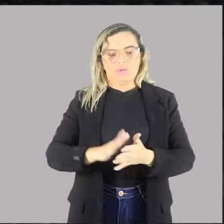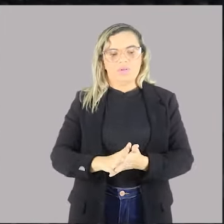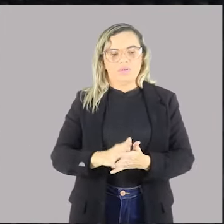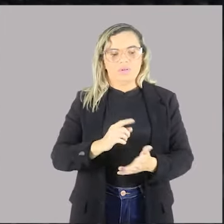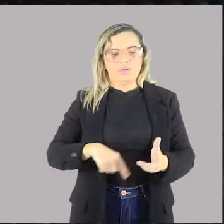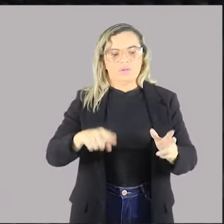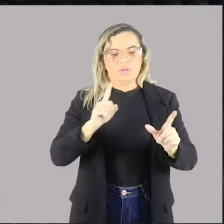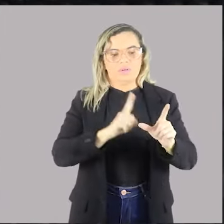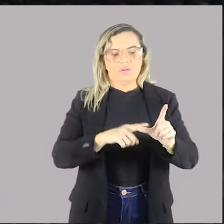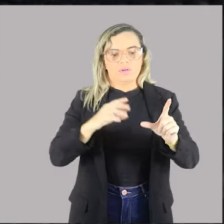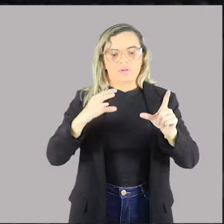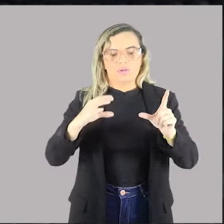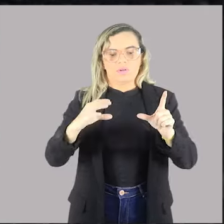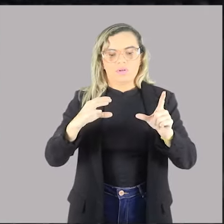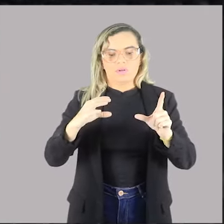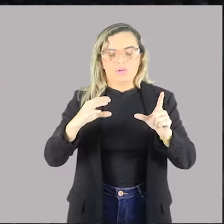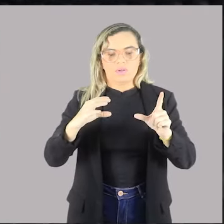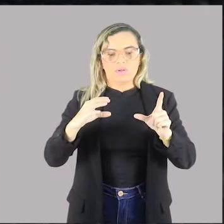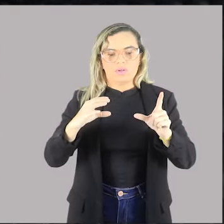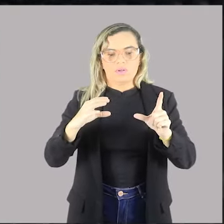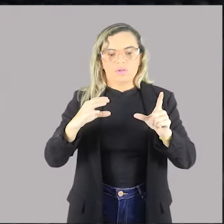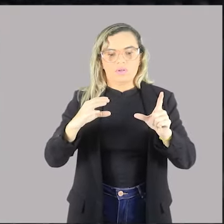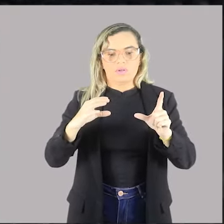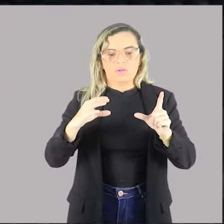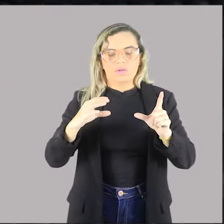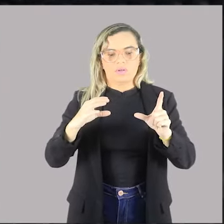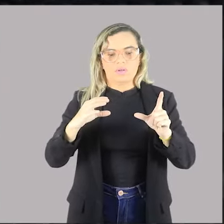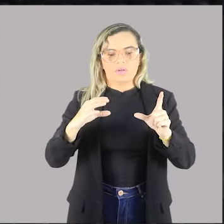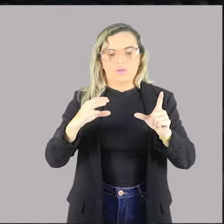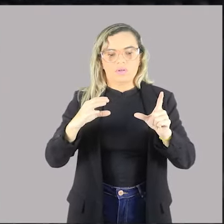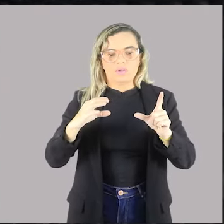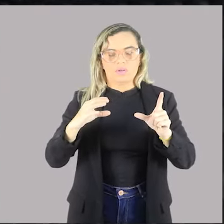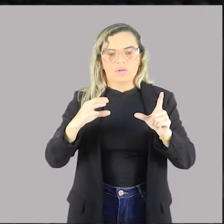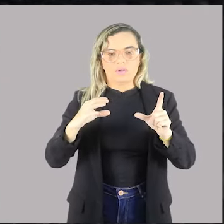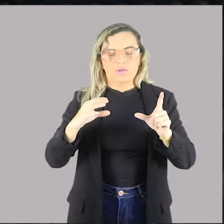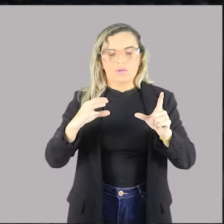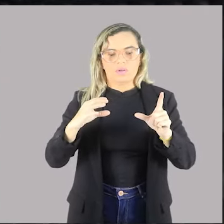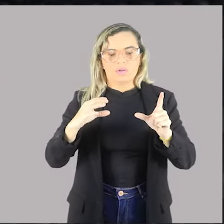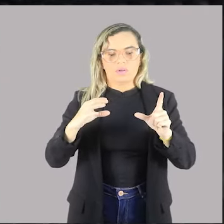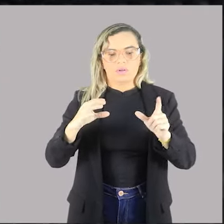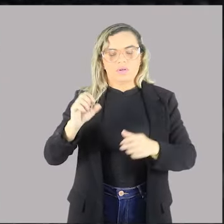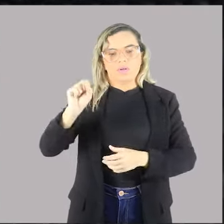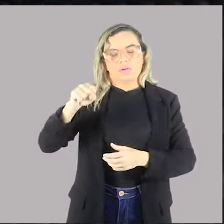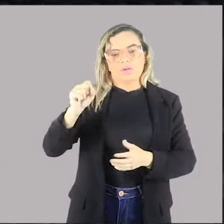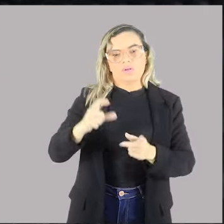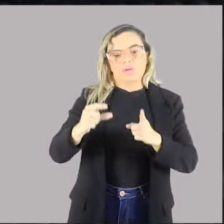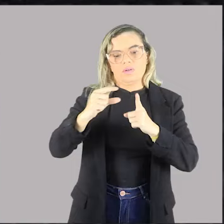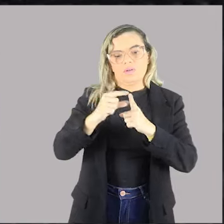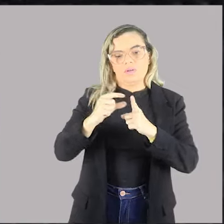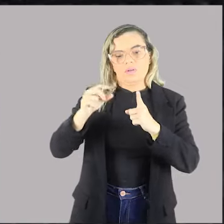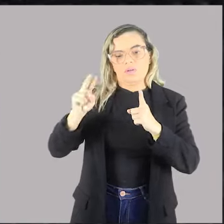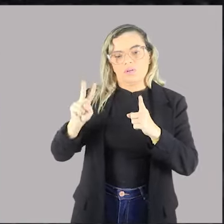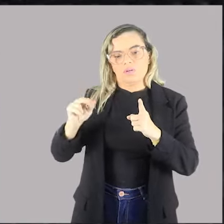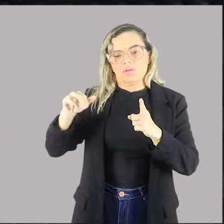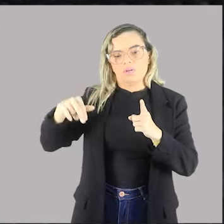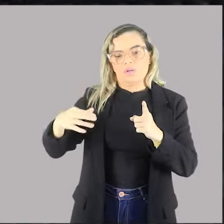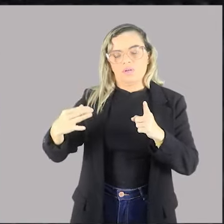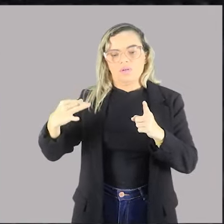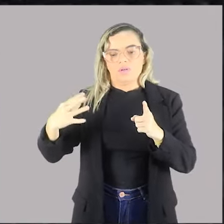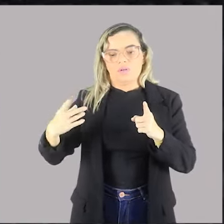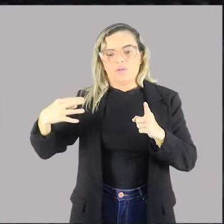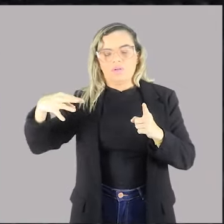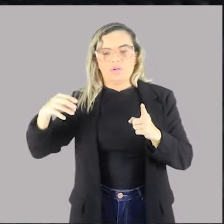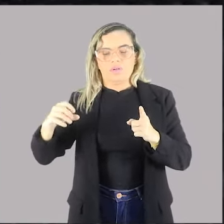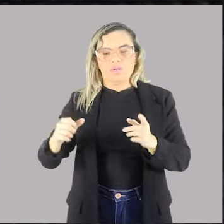Letra C, emitir atos administrativos vinculantes. Sim, essa palavra vinculante nada mais significa que são